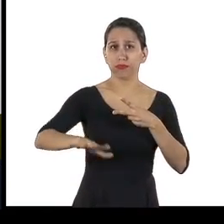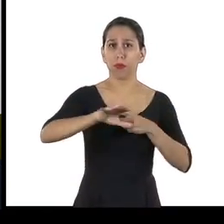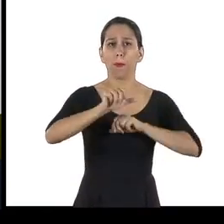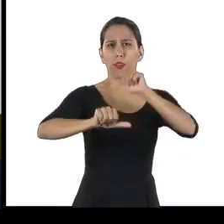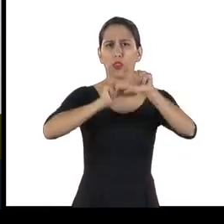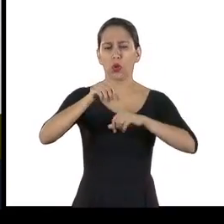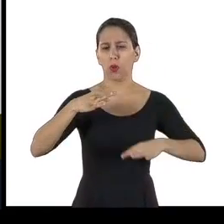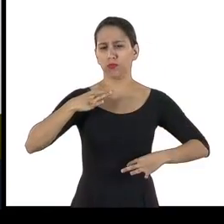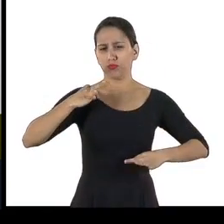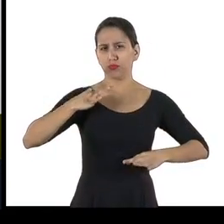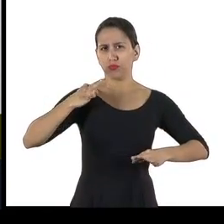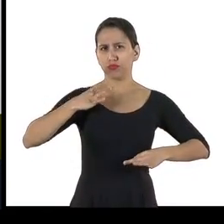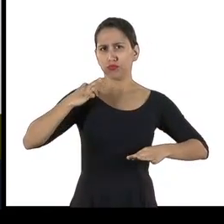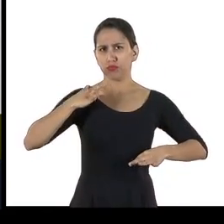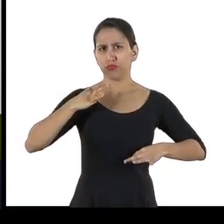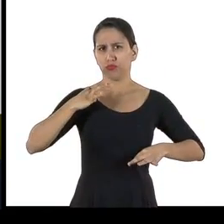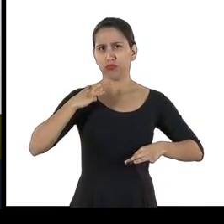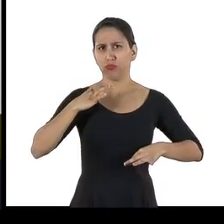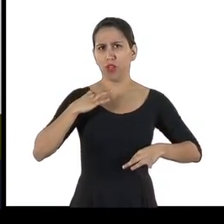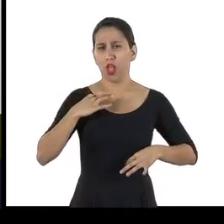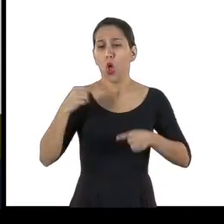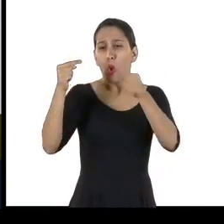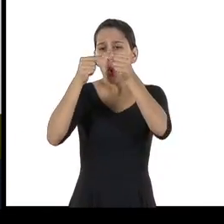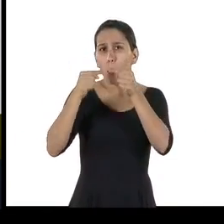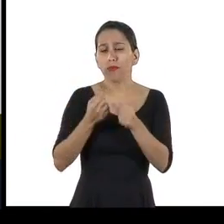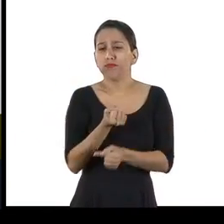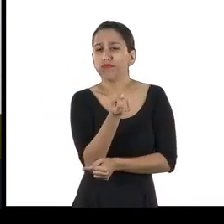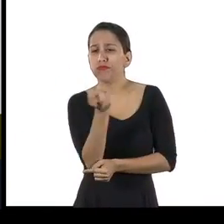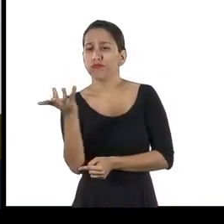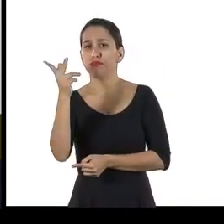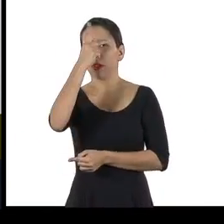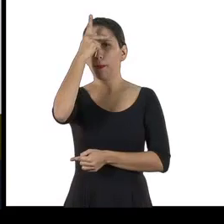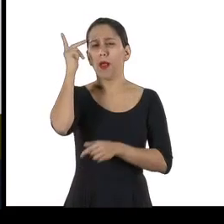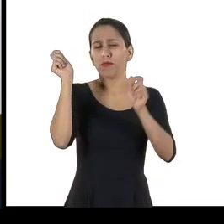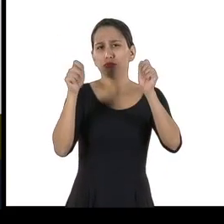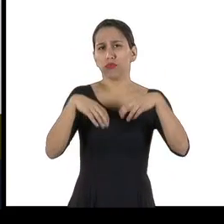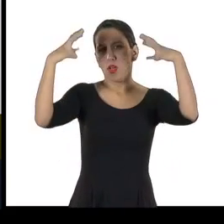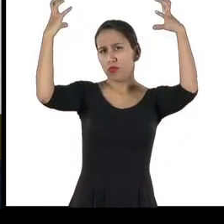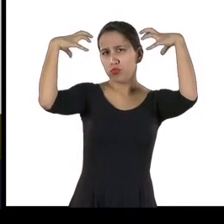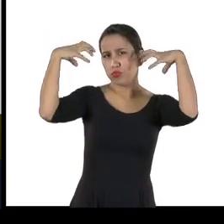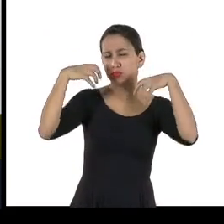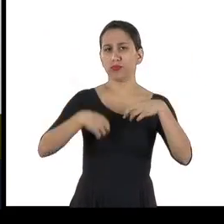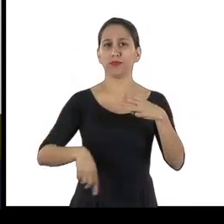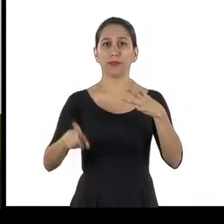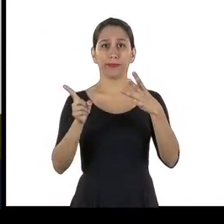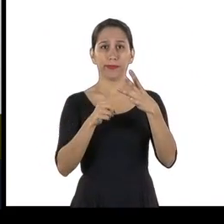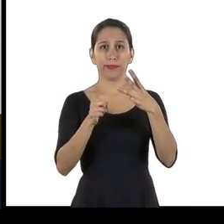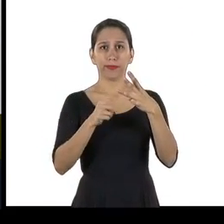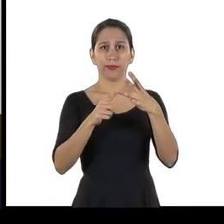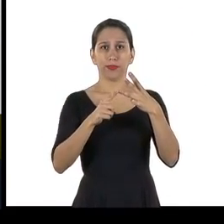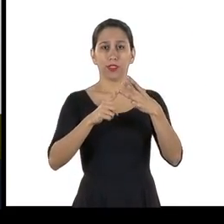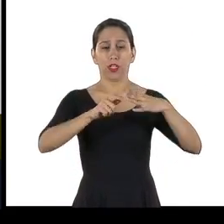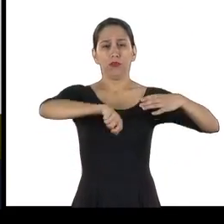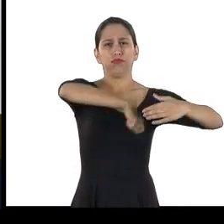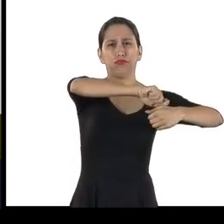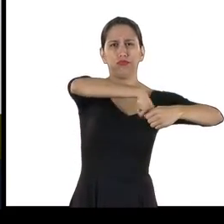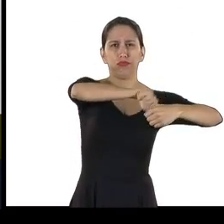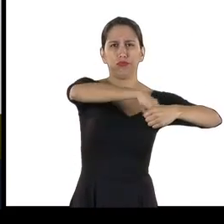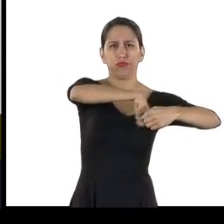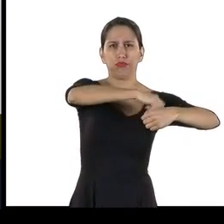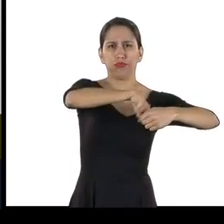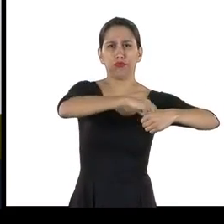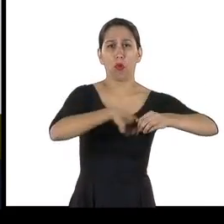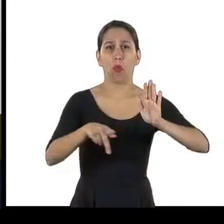quantidade proporcional ao número de trabalhadores Cozinha e local das refeições isolado da área de produção